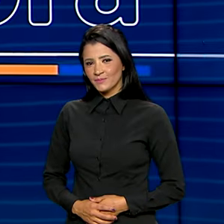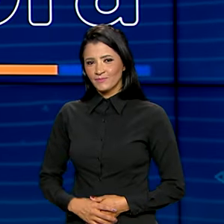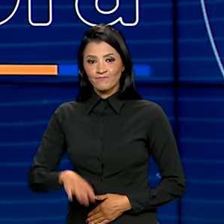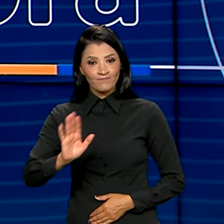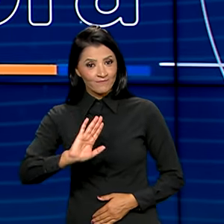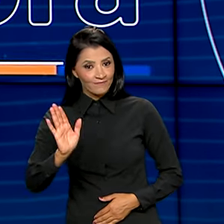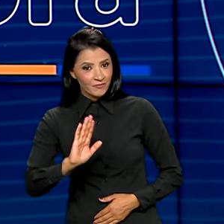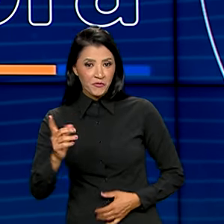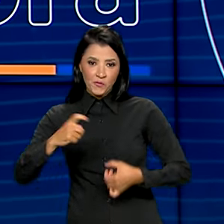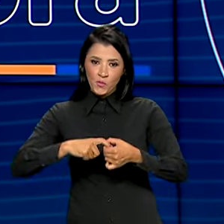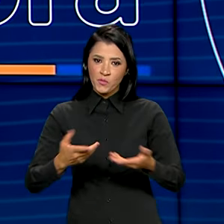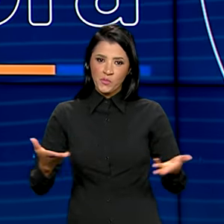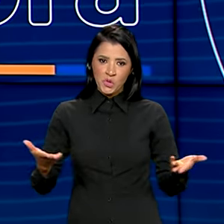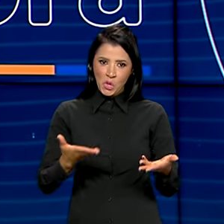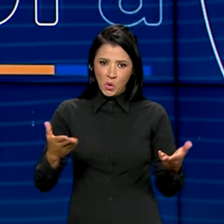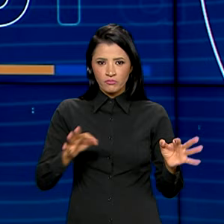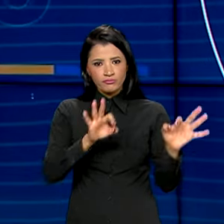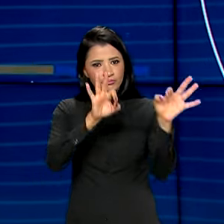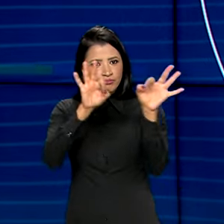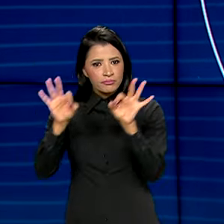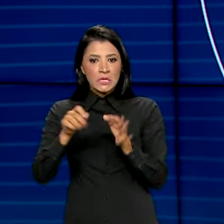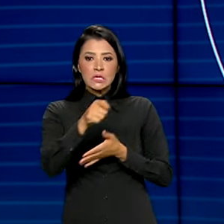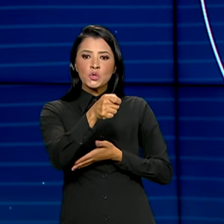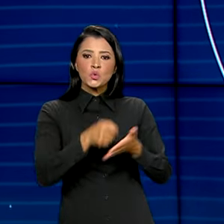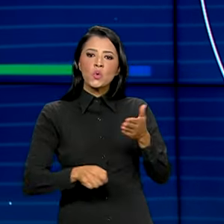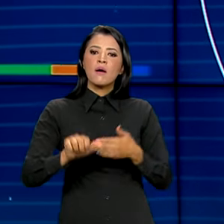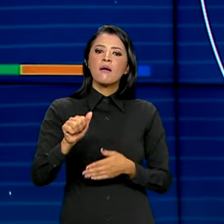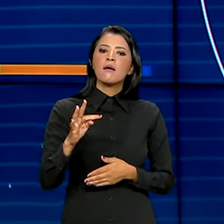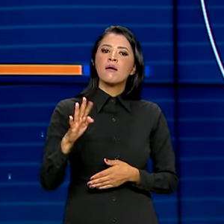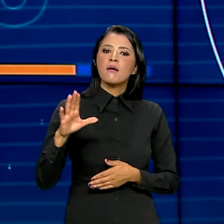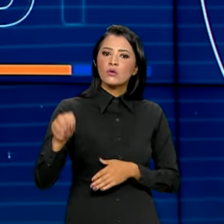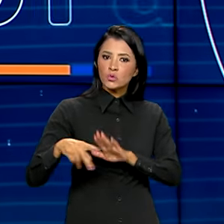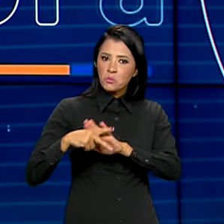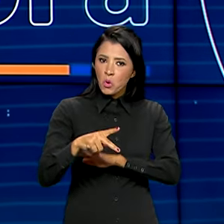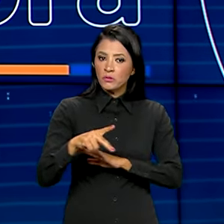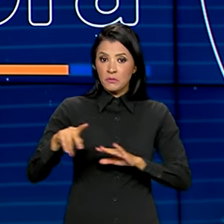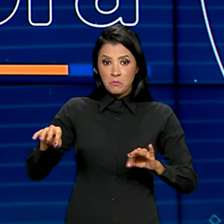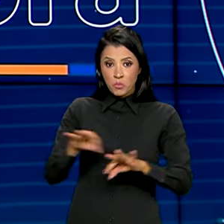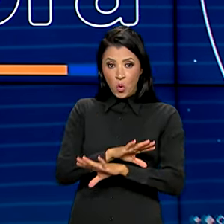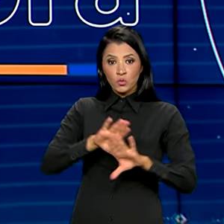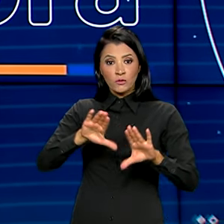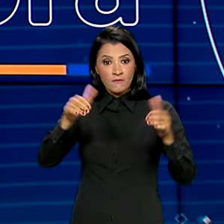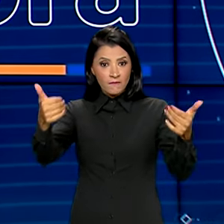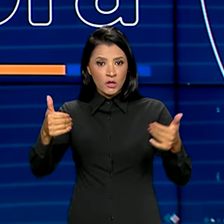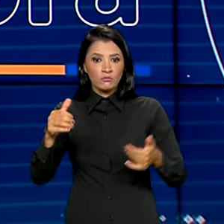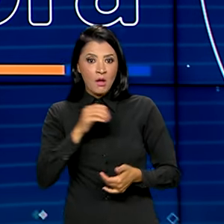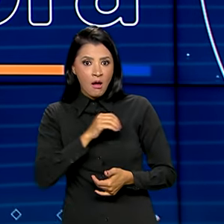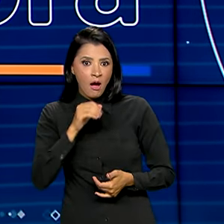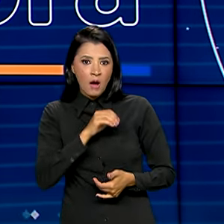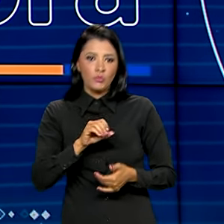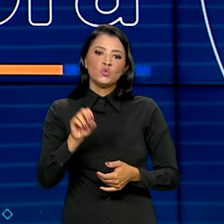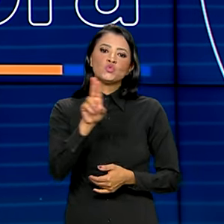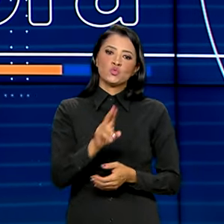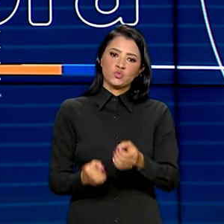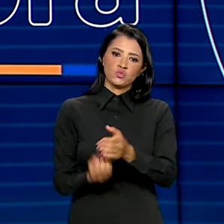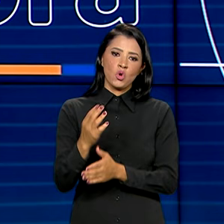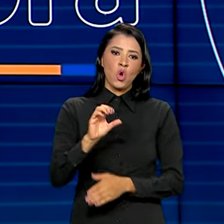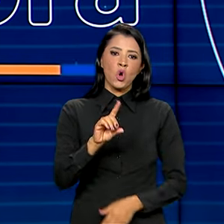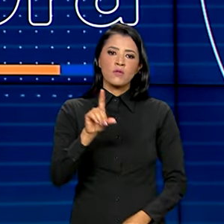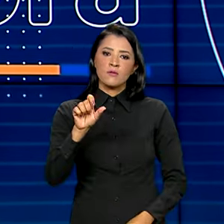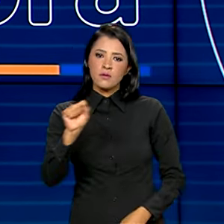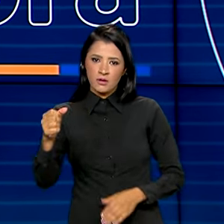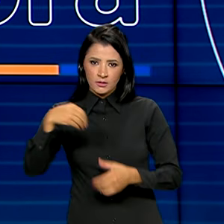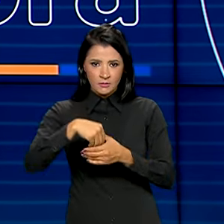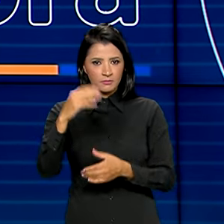Olá, estamos de volta, vamos acompanhar a assinatura de um ato após o evento Acelerando a Implementação dos ODS